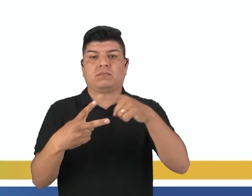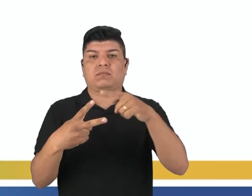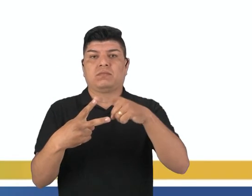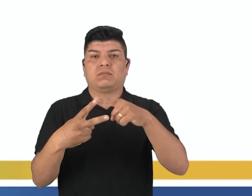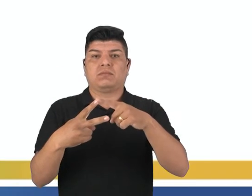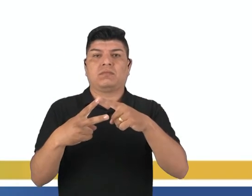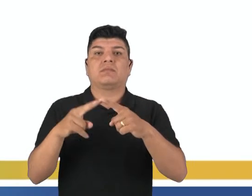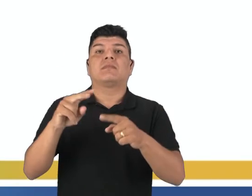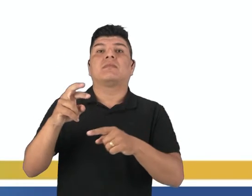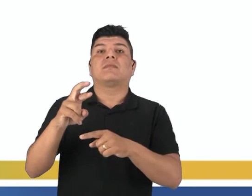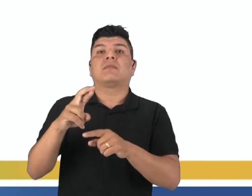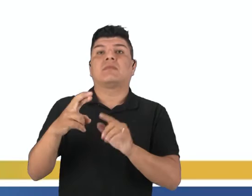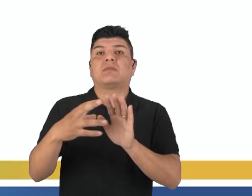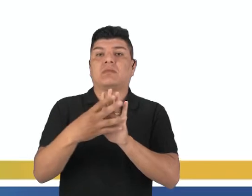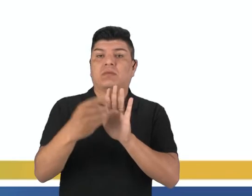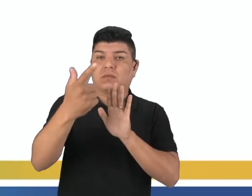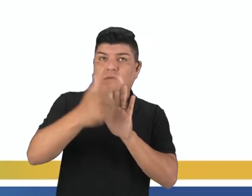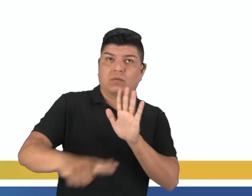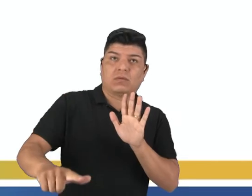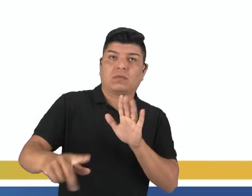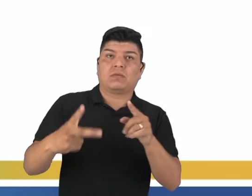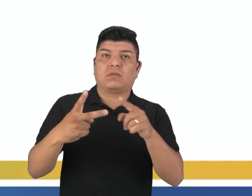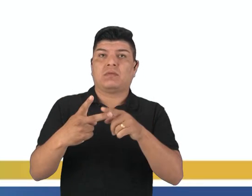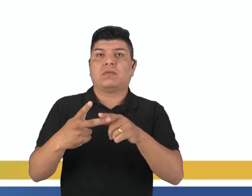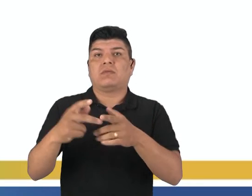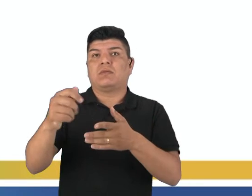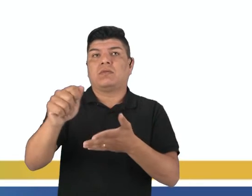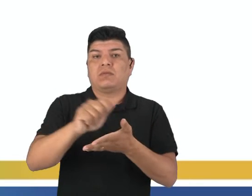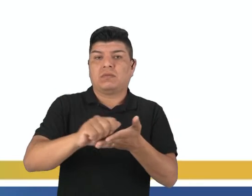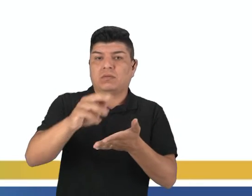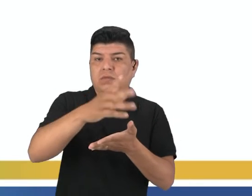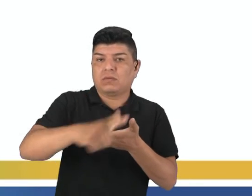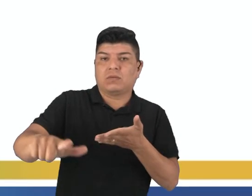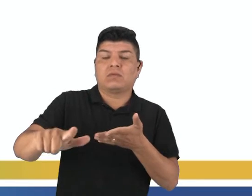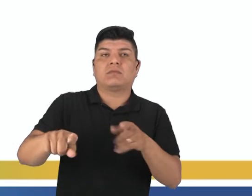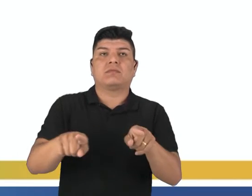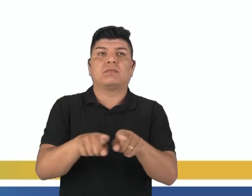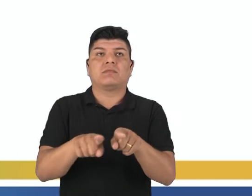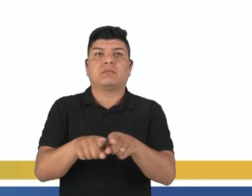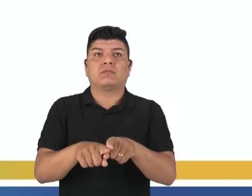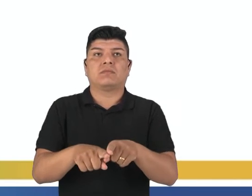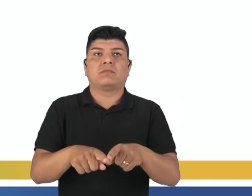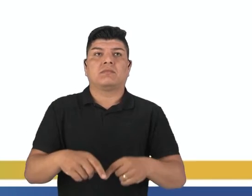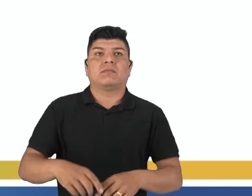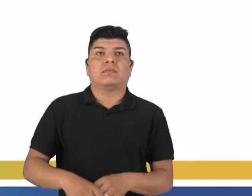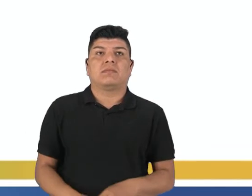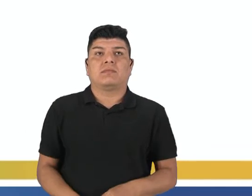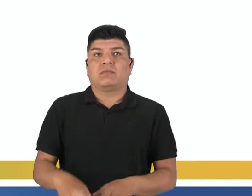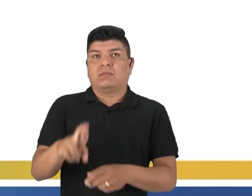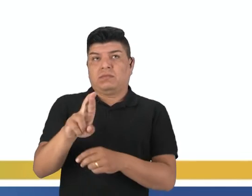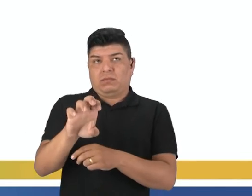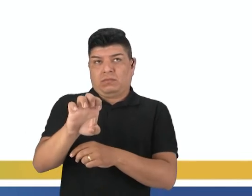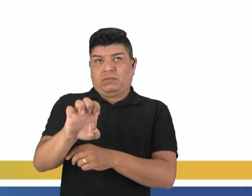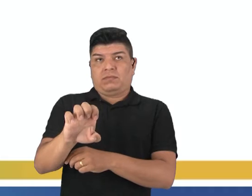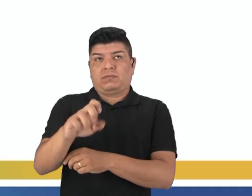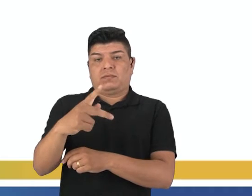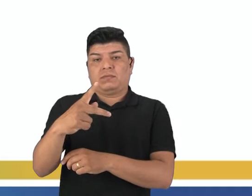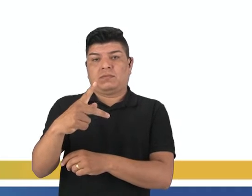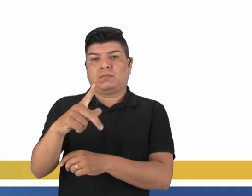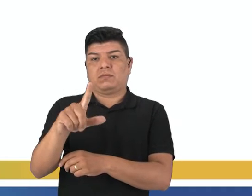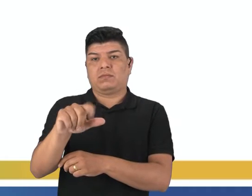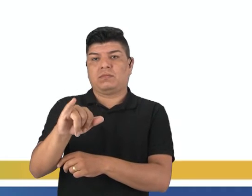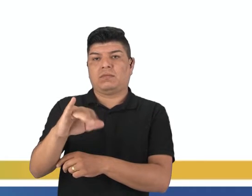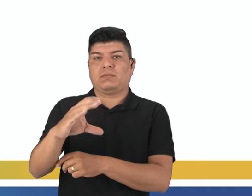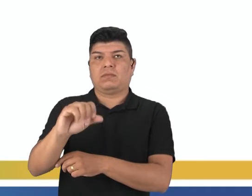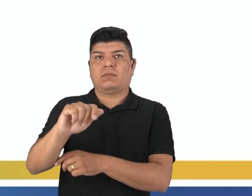replicação e a transcrição. A replicação, ela se refere ao processo, né, pelo